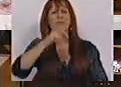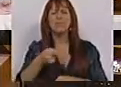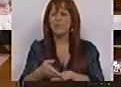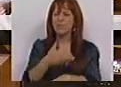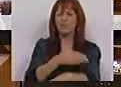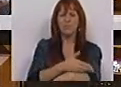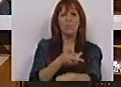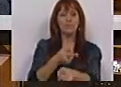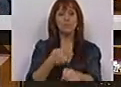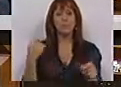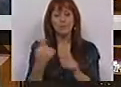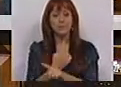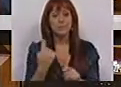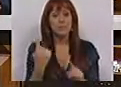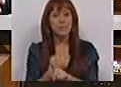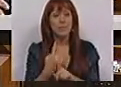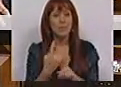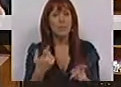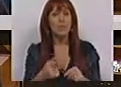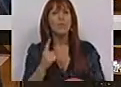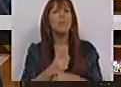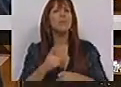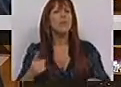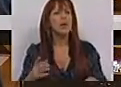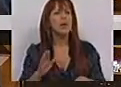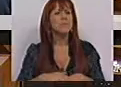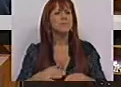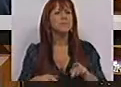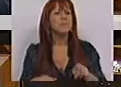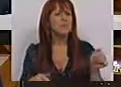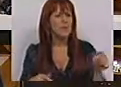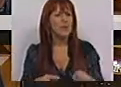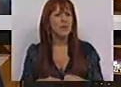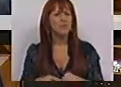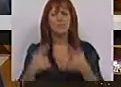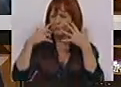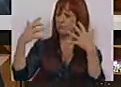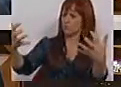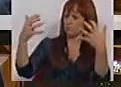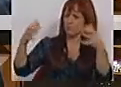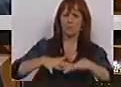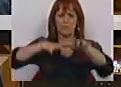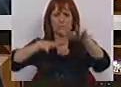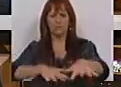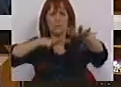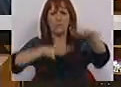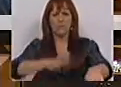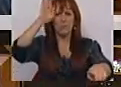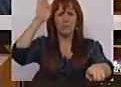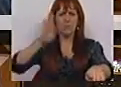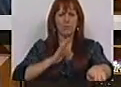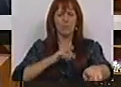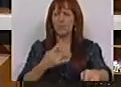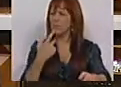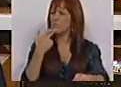antecedeu adquiriu equipamentos estritamente para essa visibilidade nos desfiles militares? Essa era uma